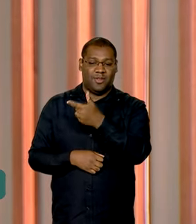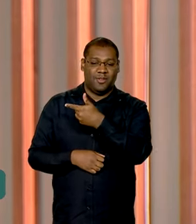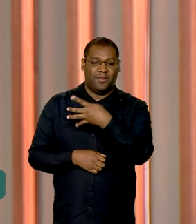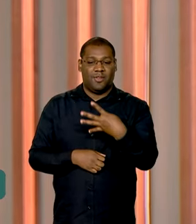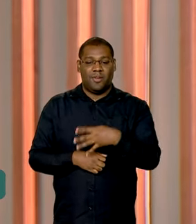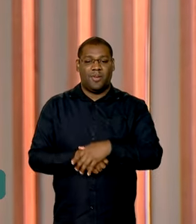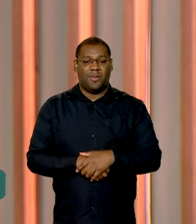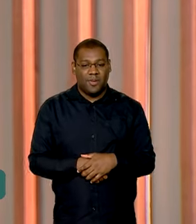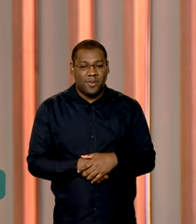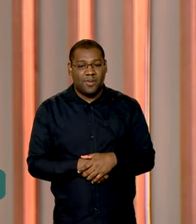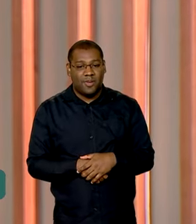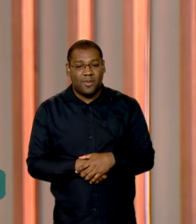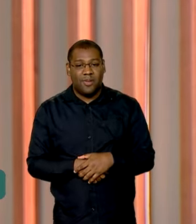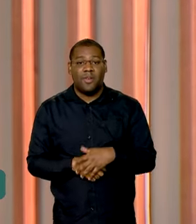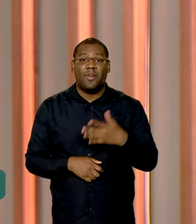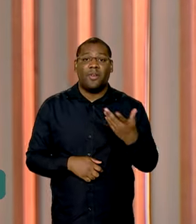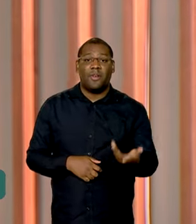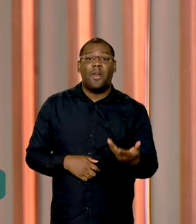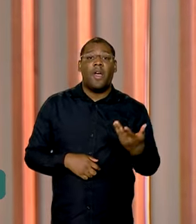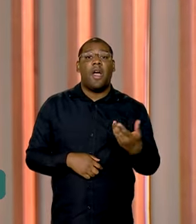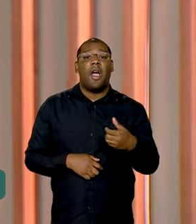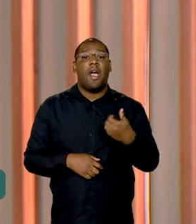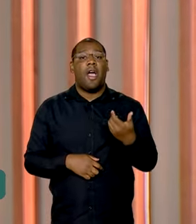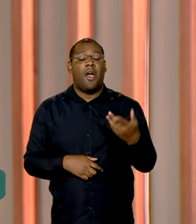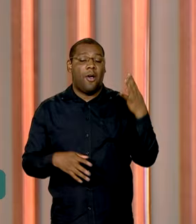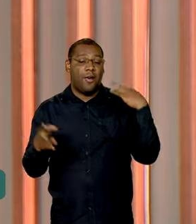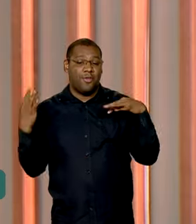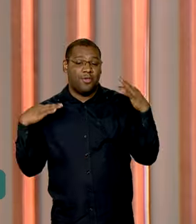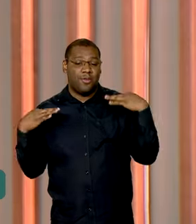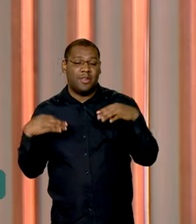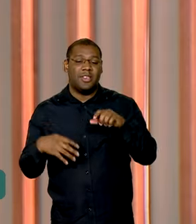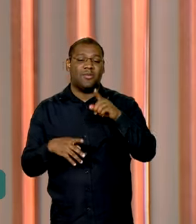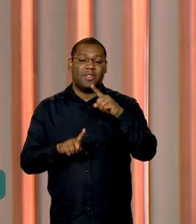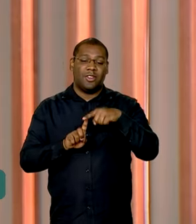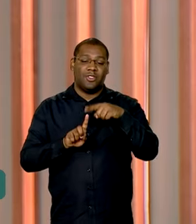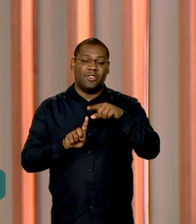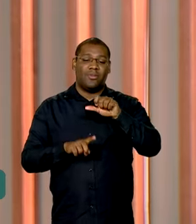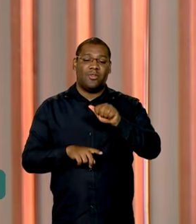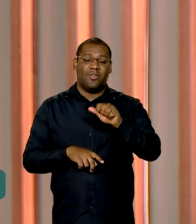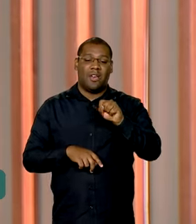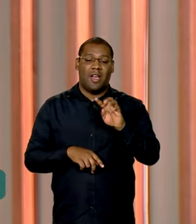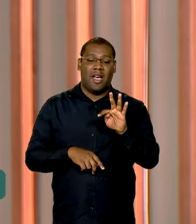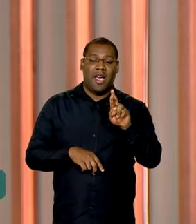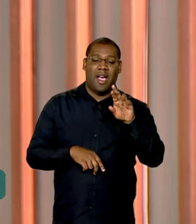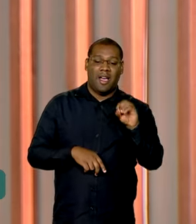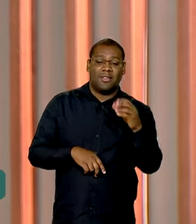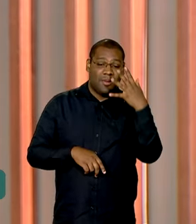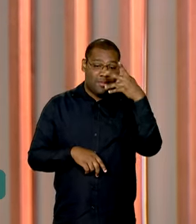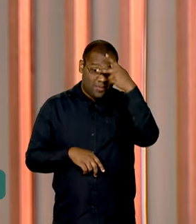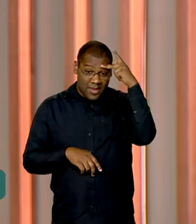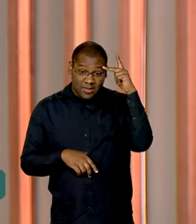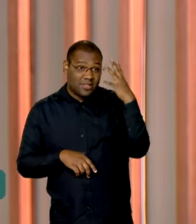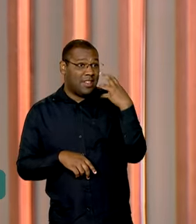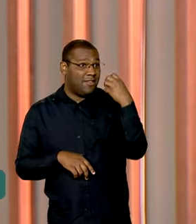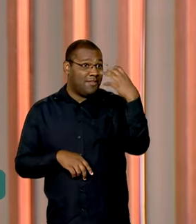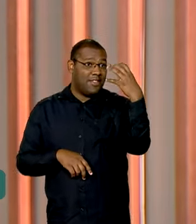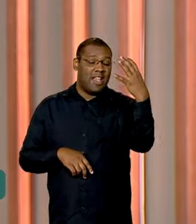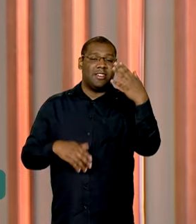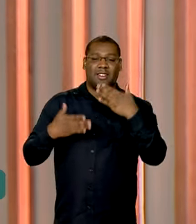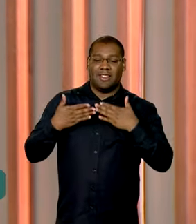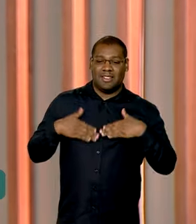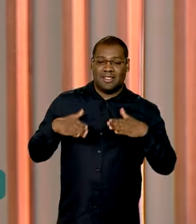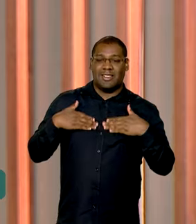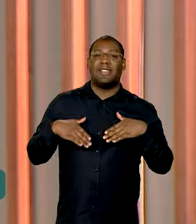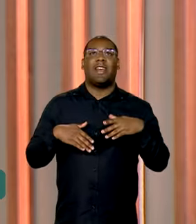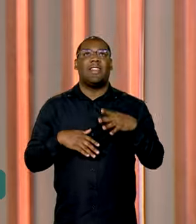modalidades é o astroturismo. Isso mesmo. Viajar, descansar e ver as estrelas está caindo no gosto do